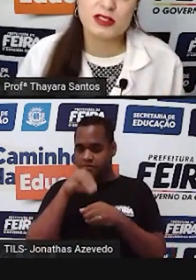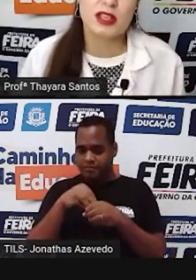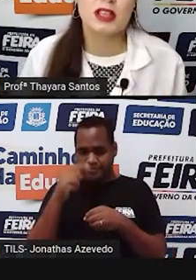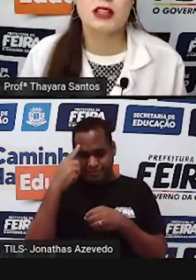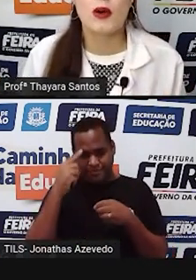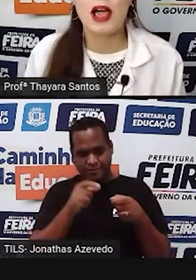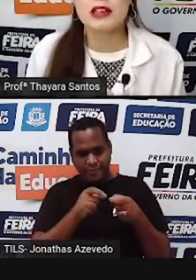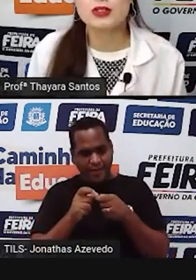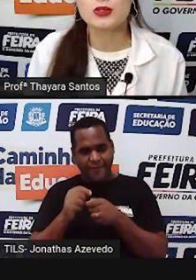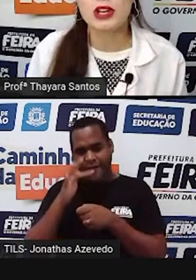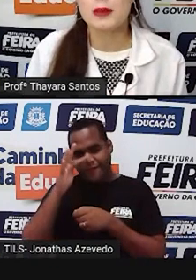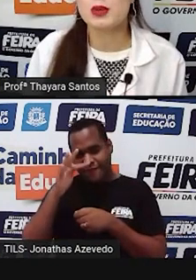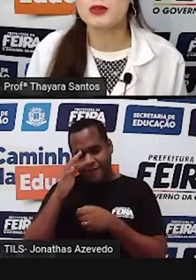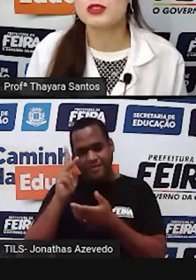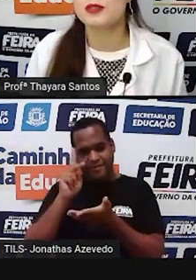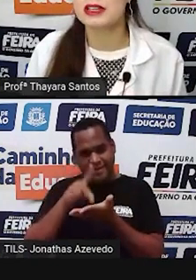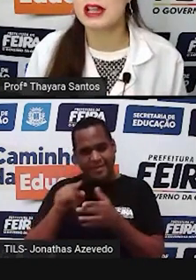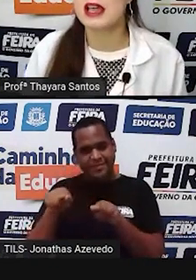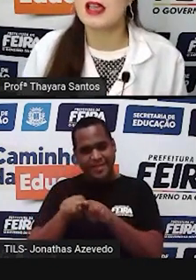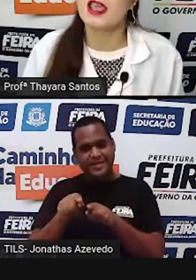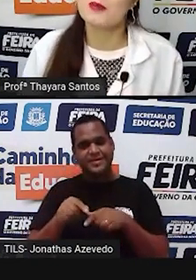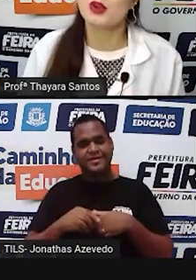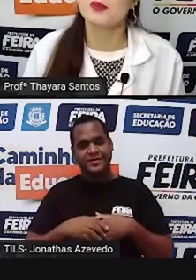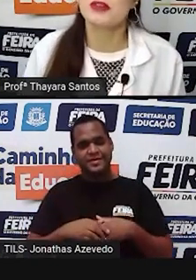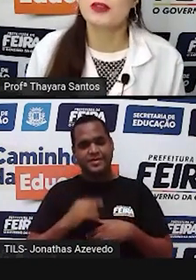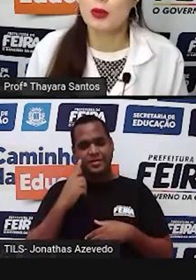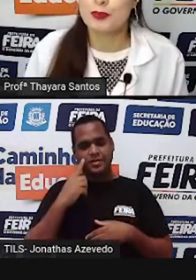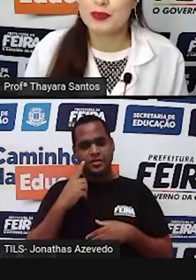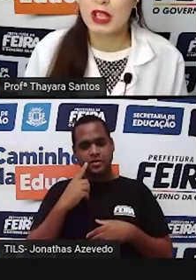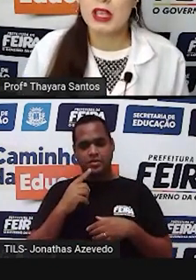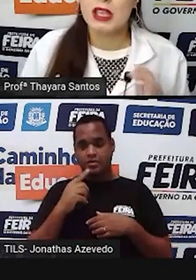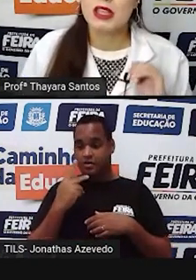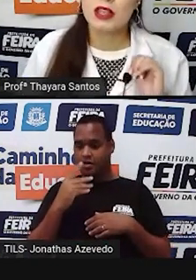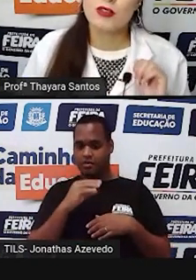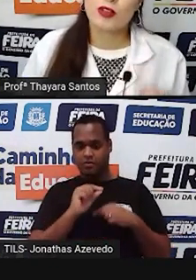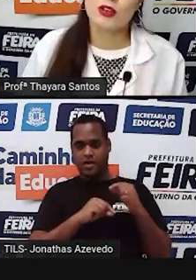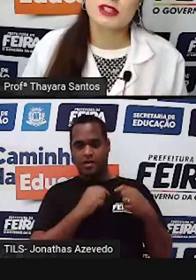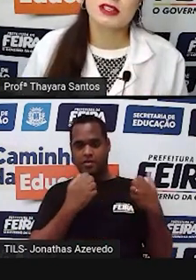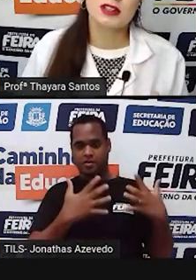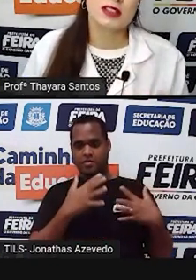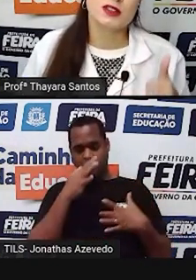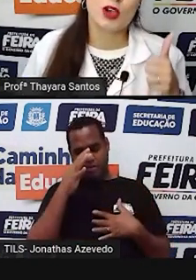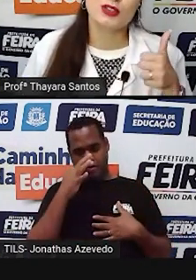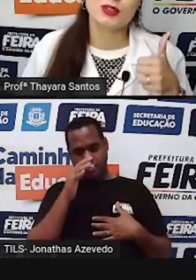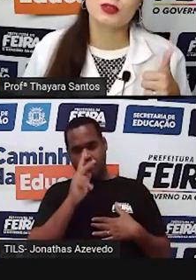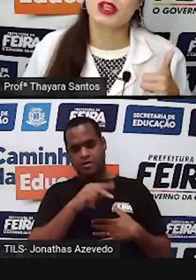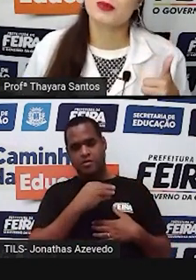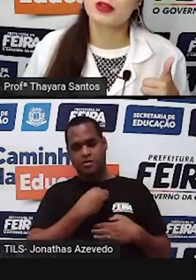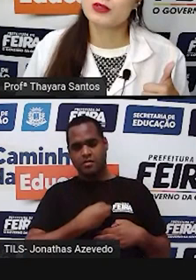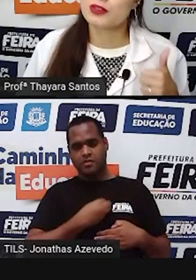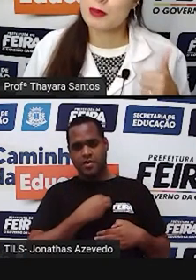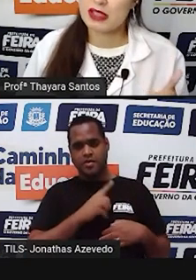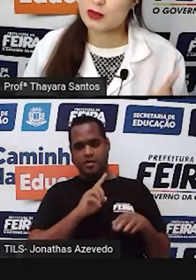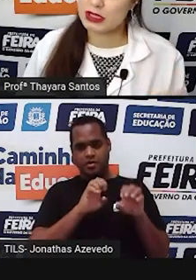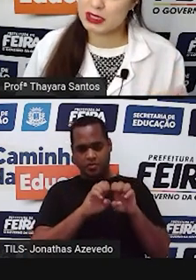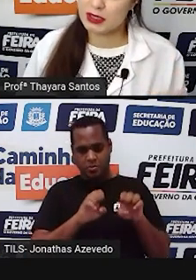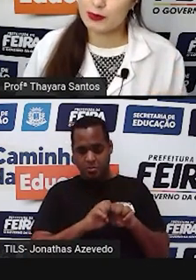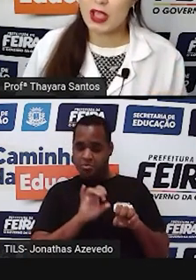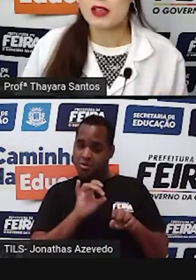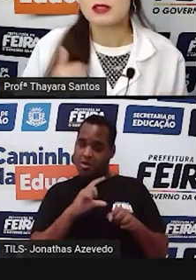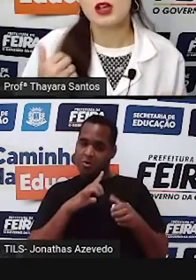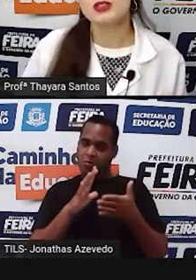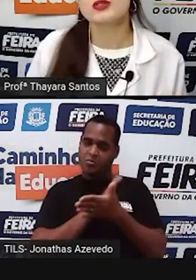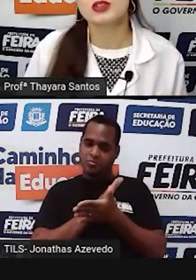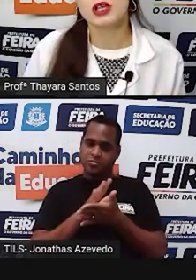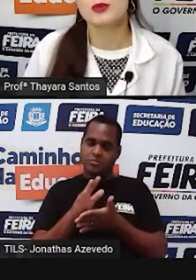flores. Então, a estrutura reprodutiva dela é a própria flor. E tem flores que têm só estrutura reprodutiva masculina.